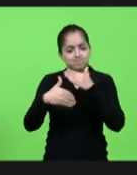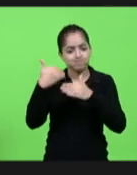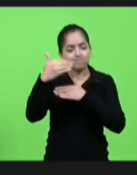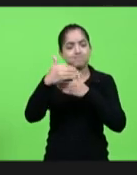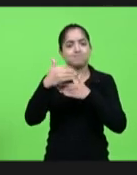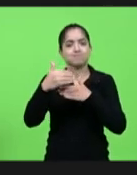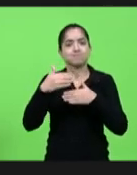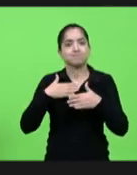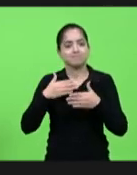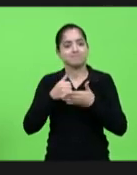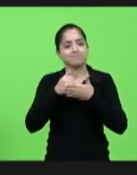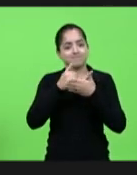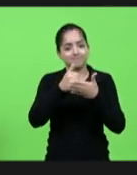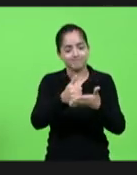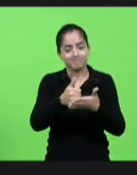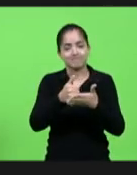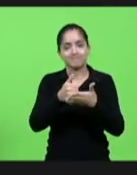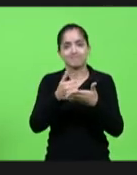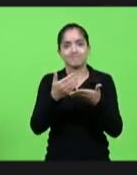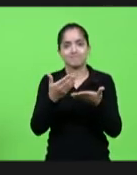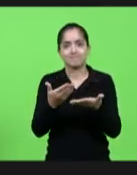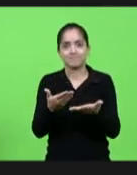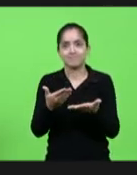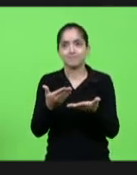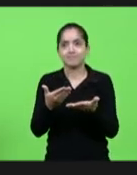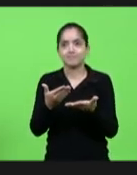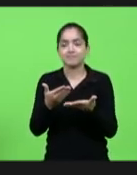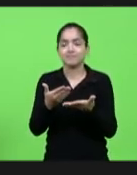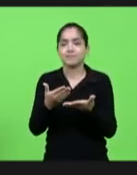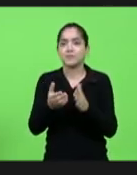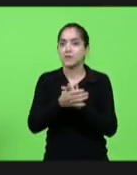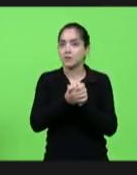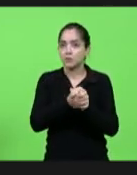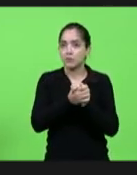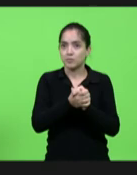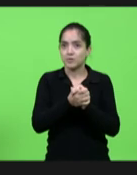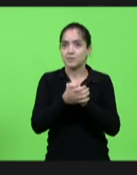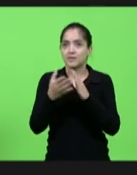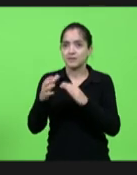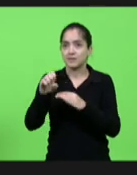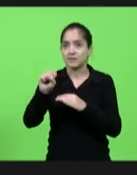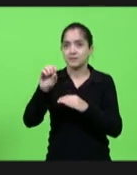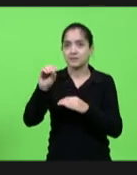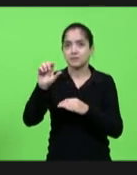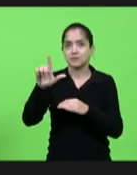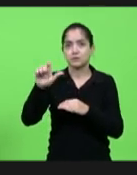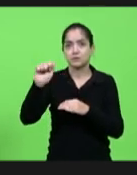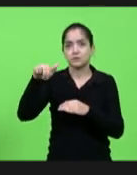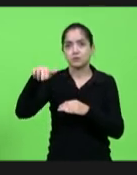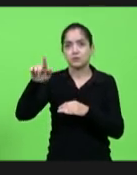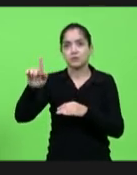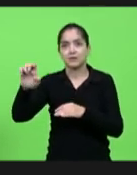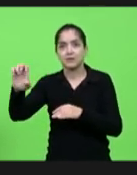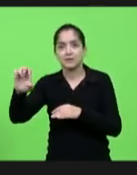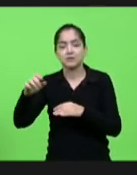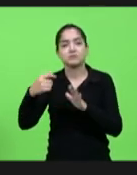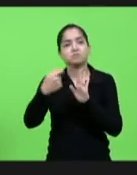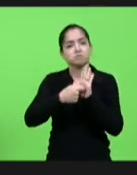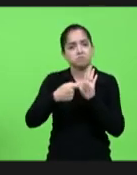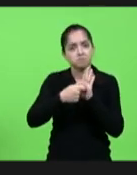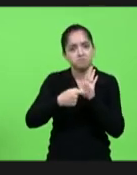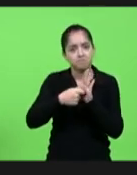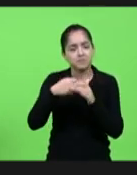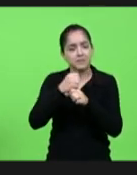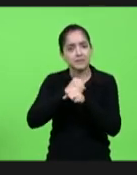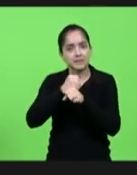conosco deputada cumprimentar Solange guerreira de anos de luta e tenho